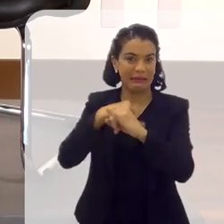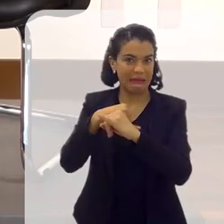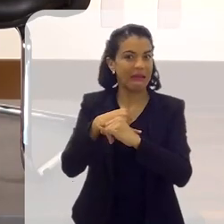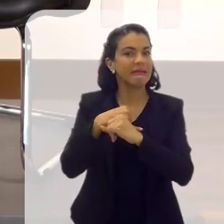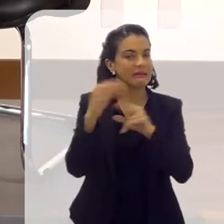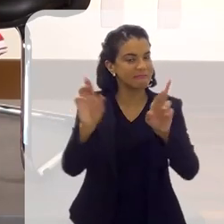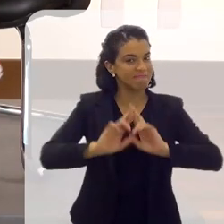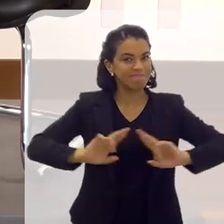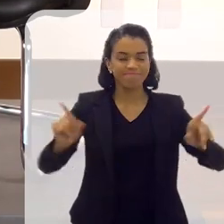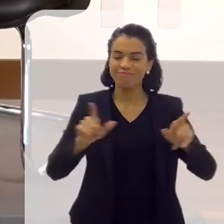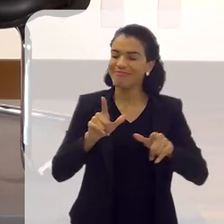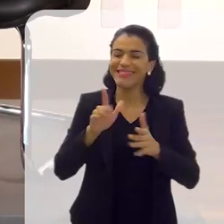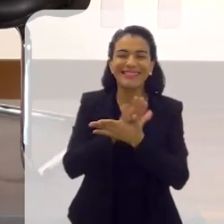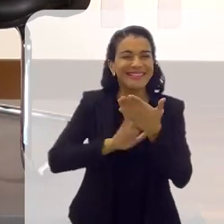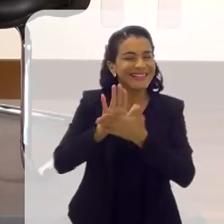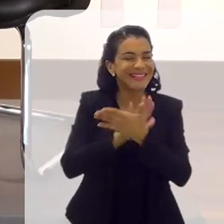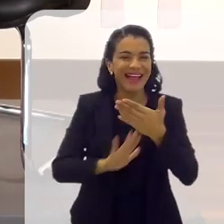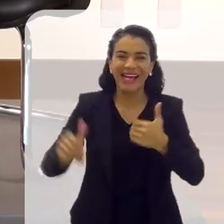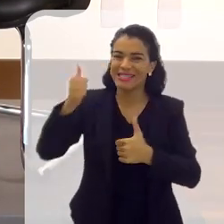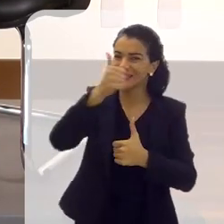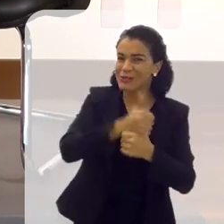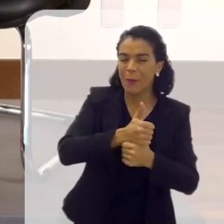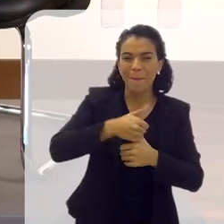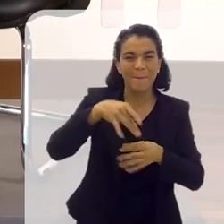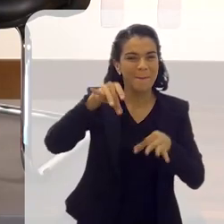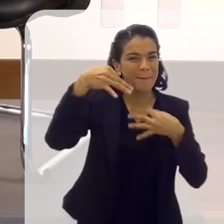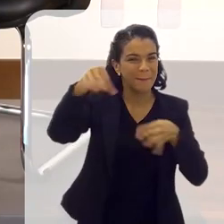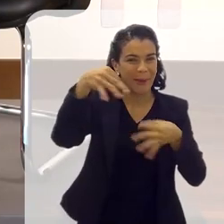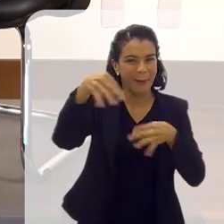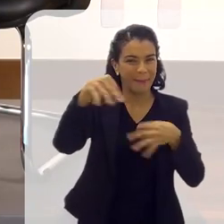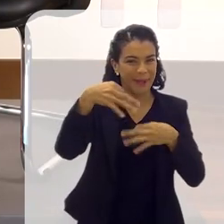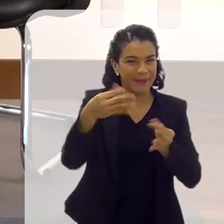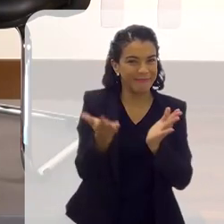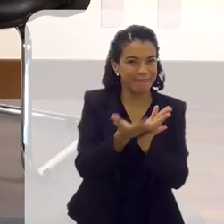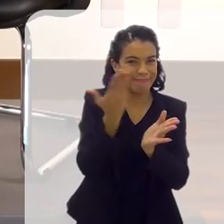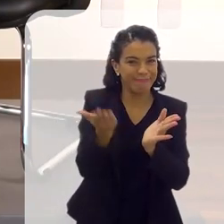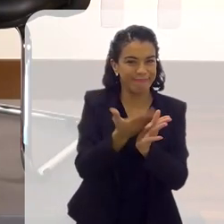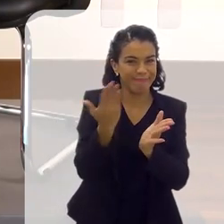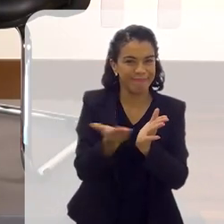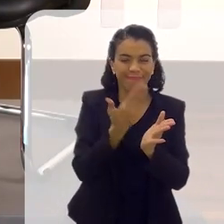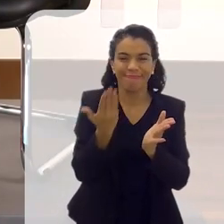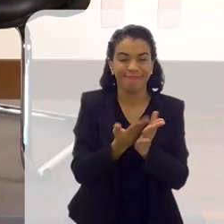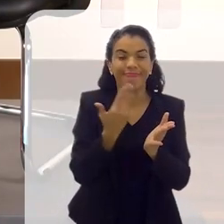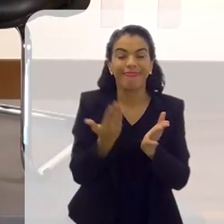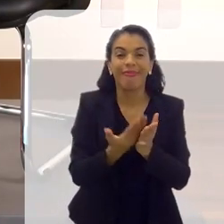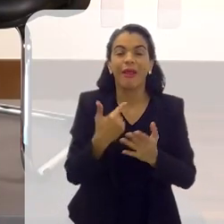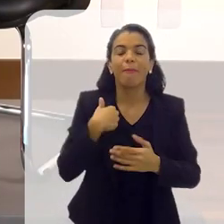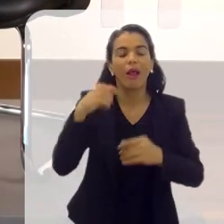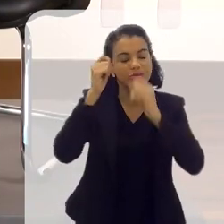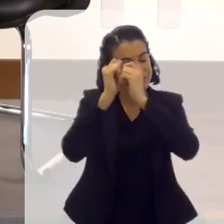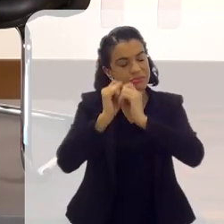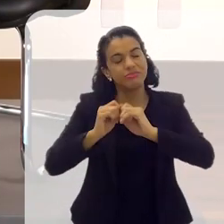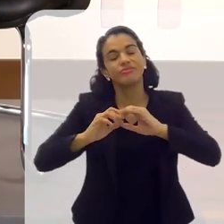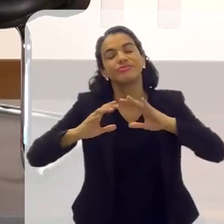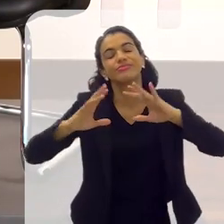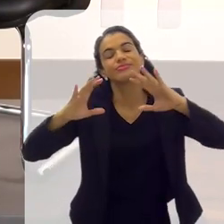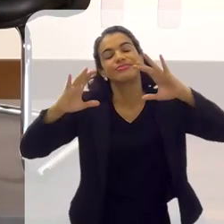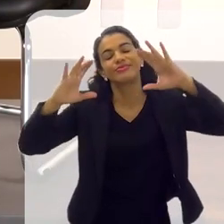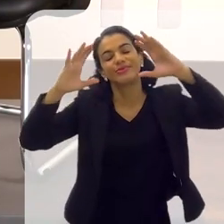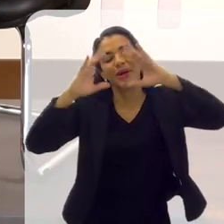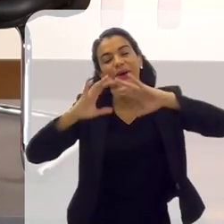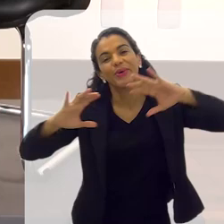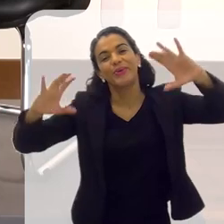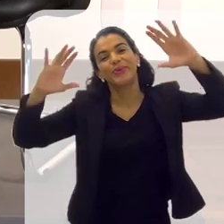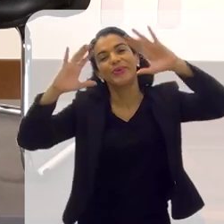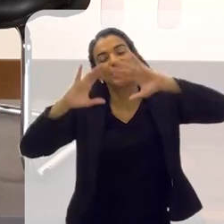Ah, com certeza. Nada substitui o papel, sabe? Eu acho que te deixa voar,